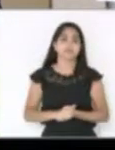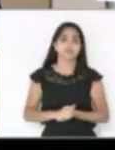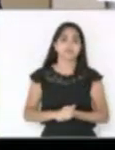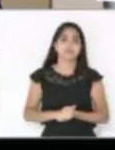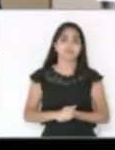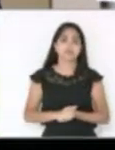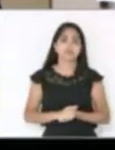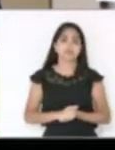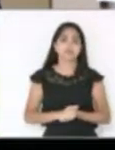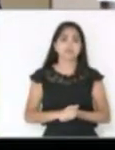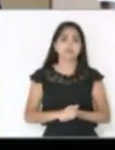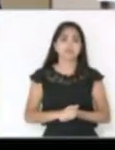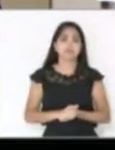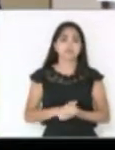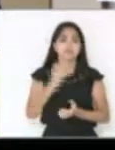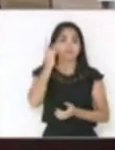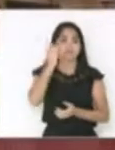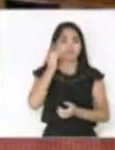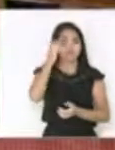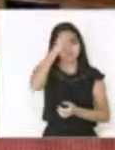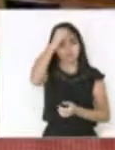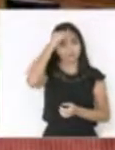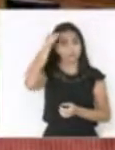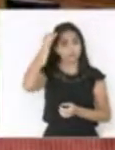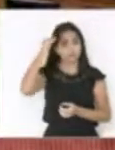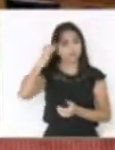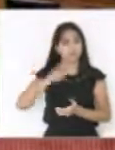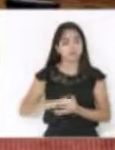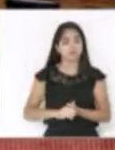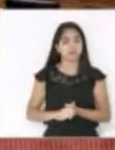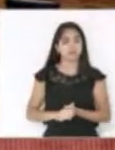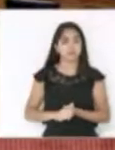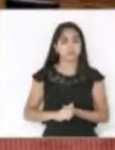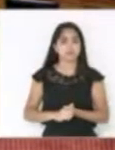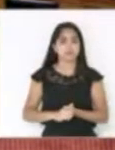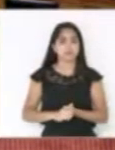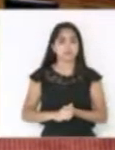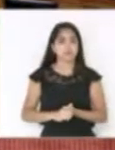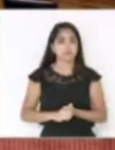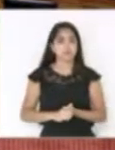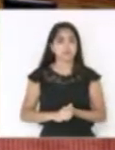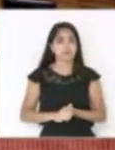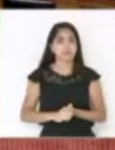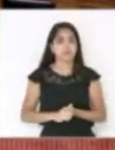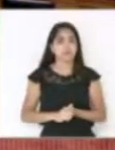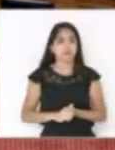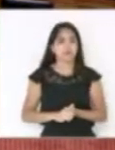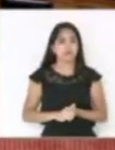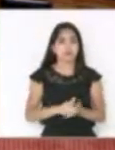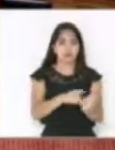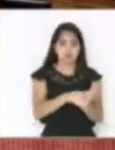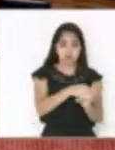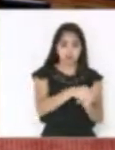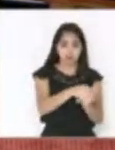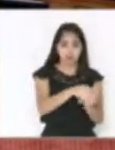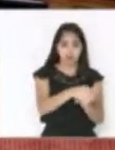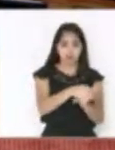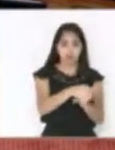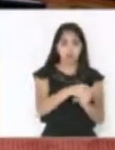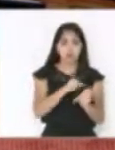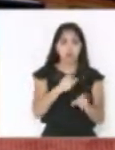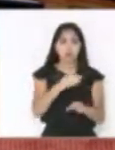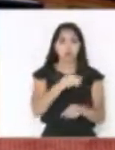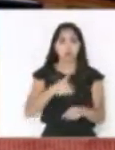Uma palavra do deputado Darcy de Matos. Caminhamento de votos, senhor presidente. Caminhamento de votos. Recomendação do governo